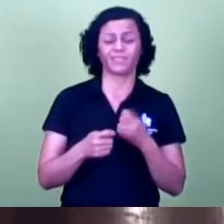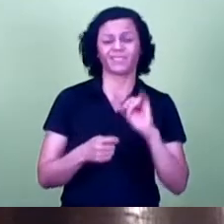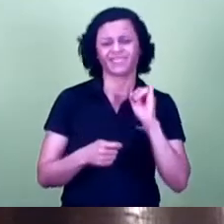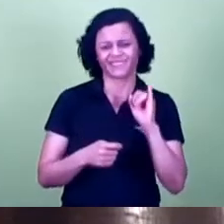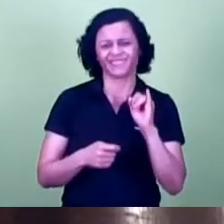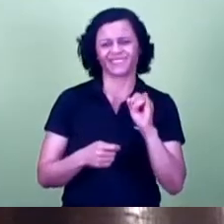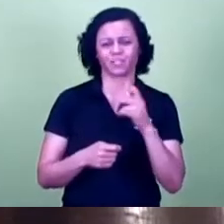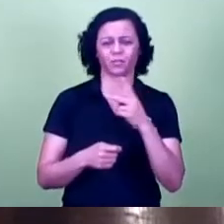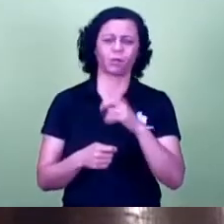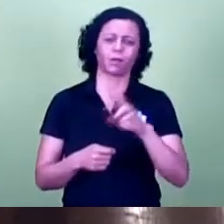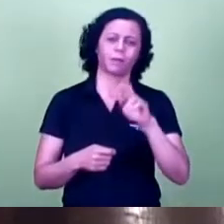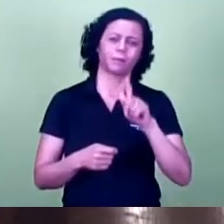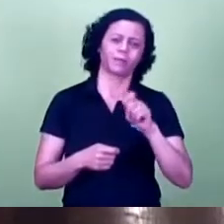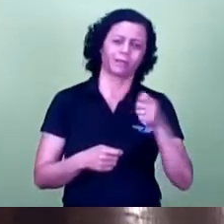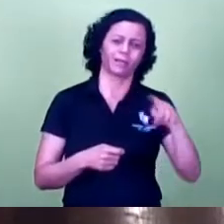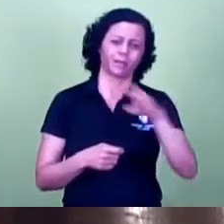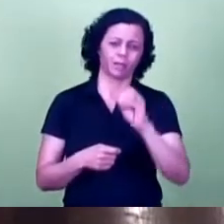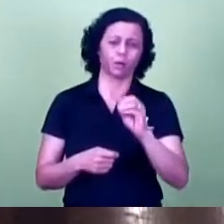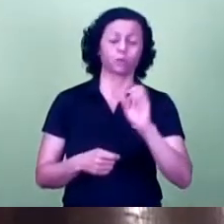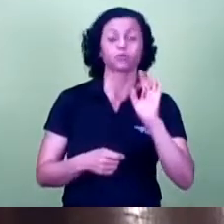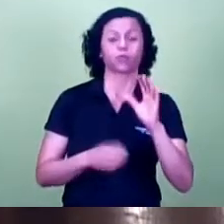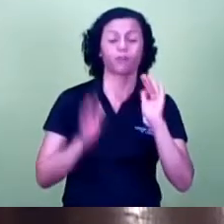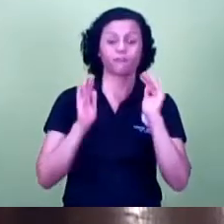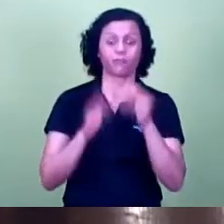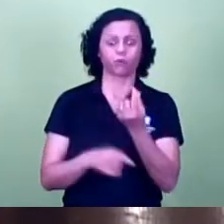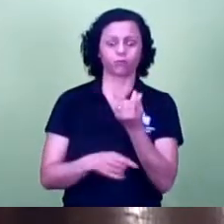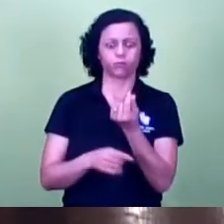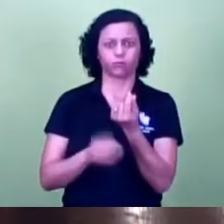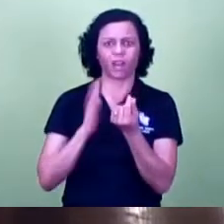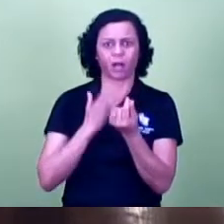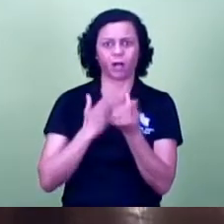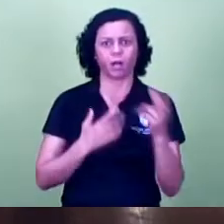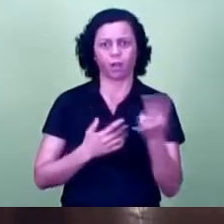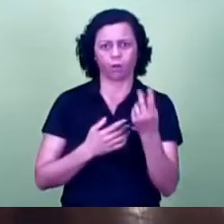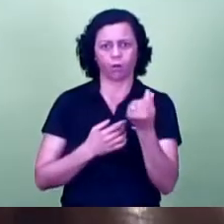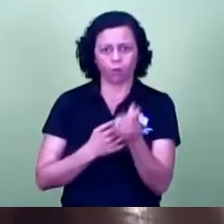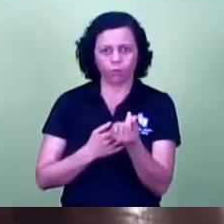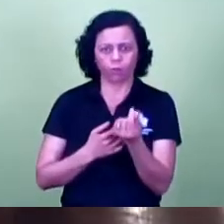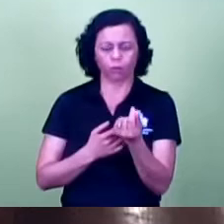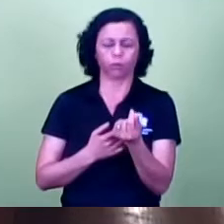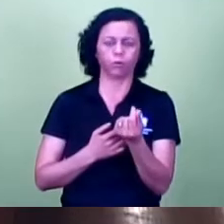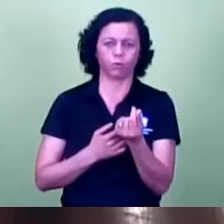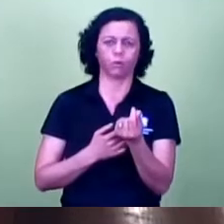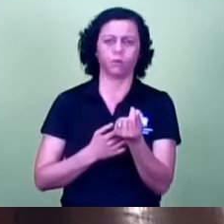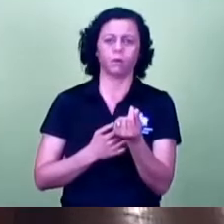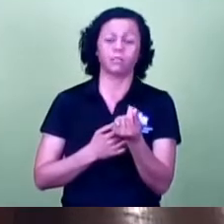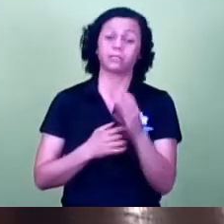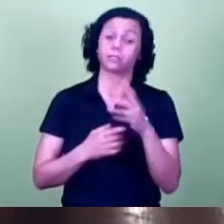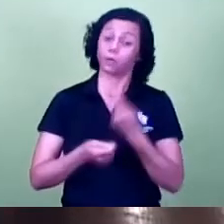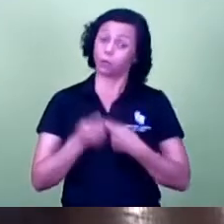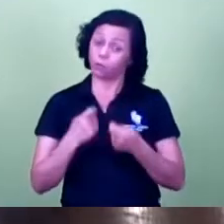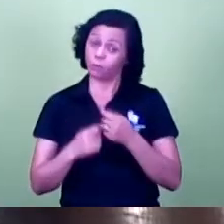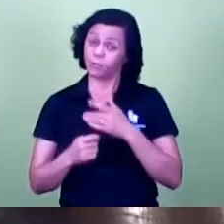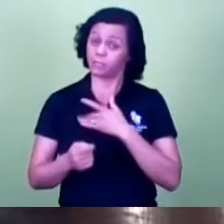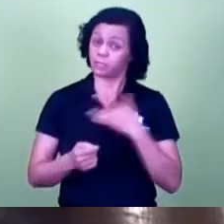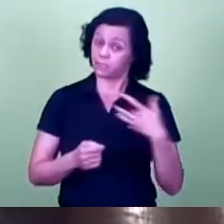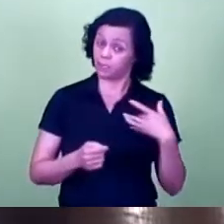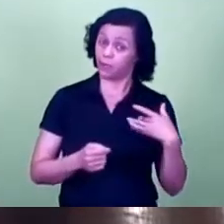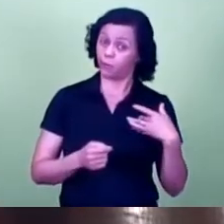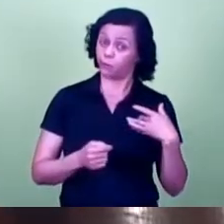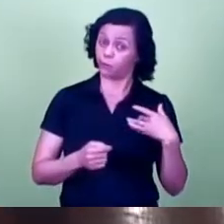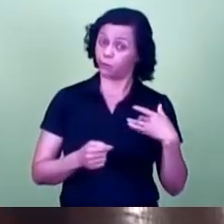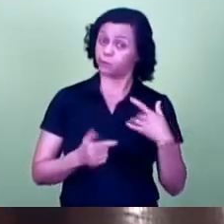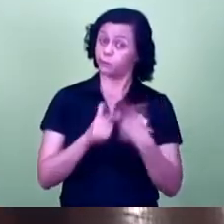apenas de valores, economia na saúde geralmente ela traz problemas sérios e problema sério na saúde é morte,